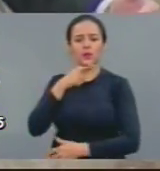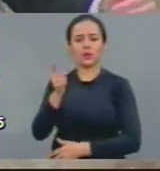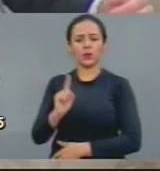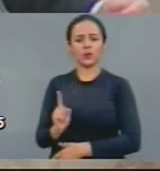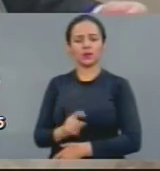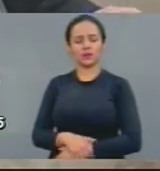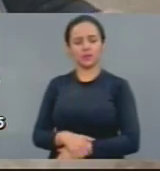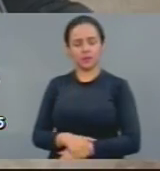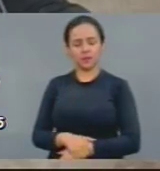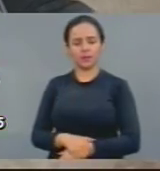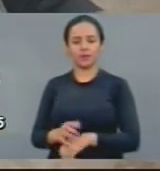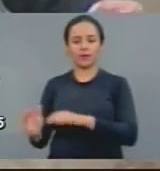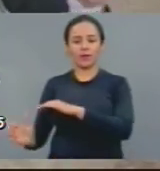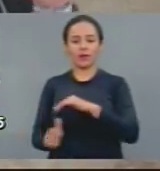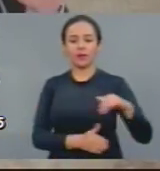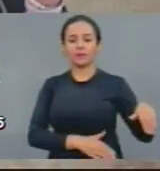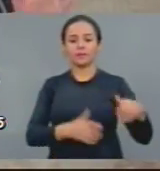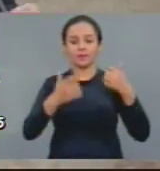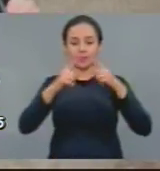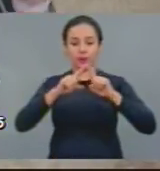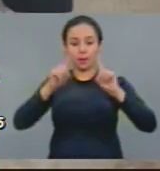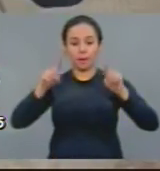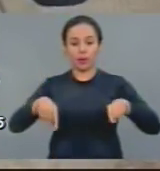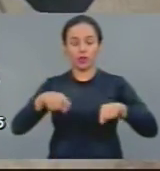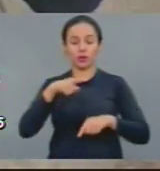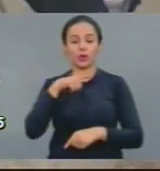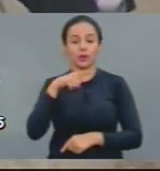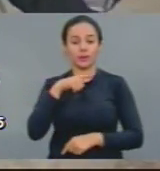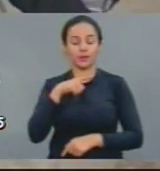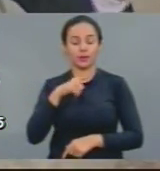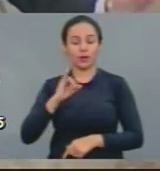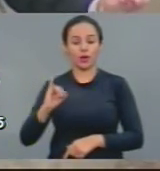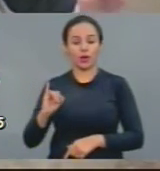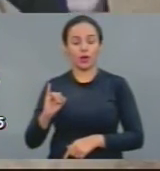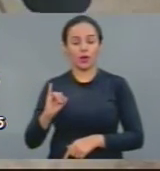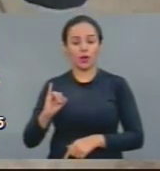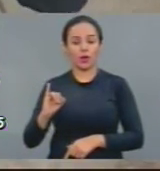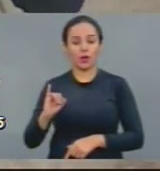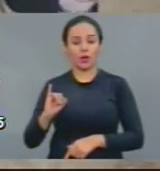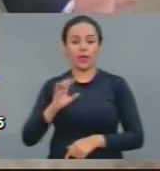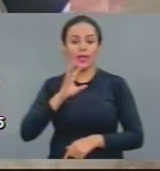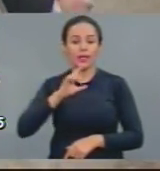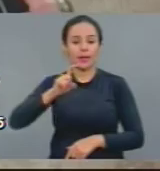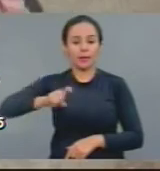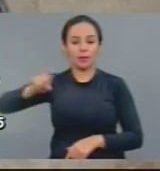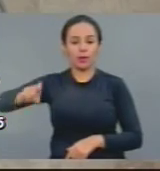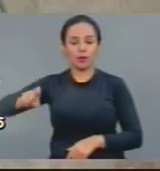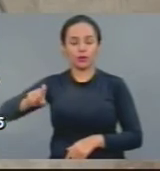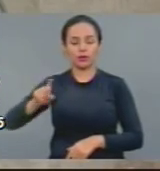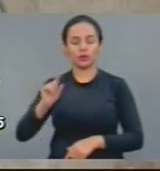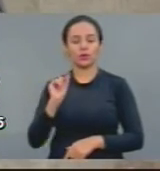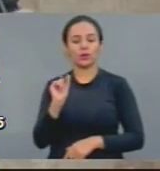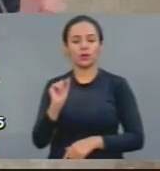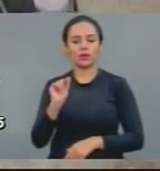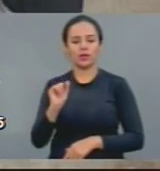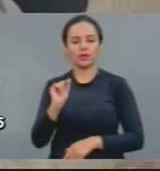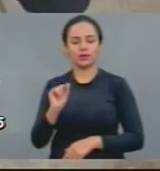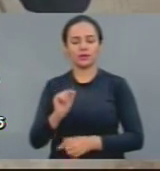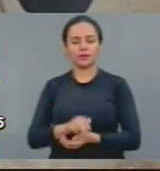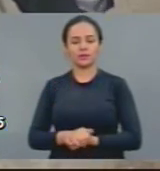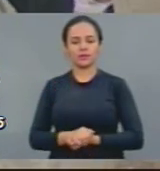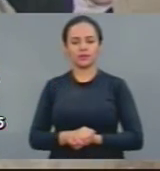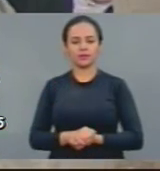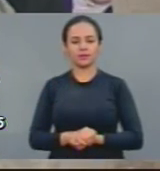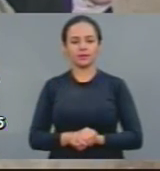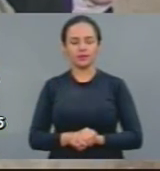projeto, o grande imposto para a população que não sabe, o grande imposto dos bancos é a contribuição social. O